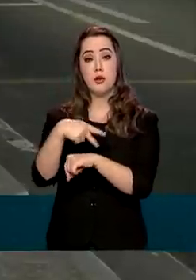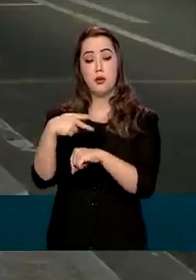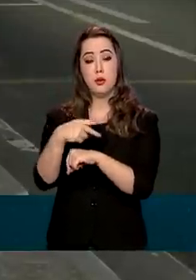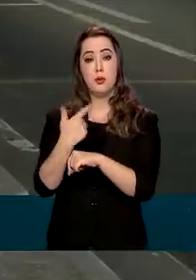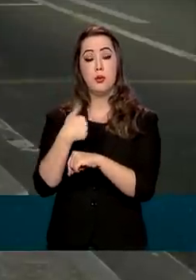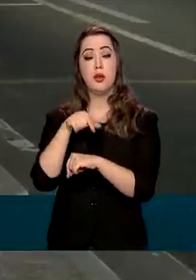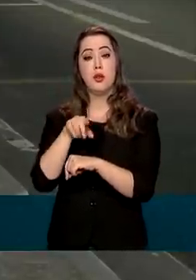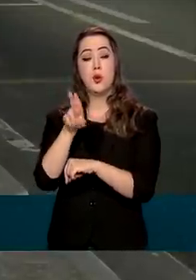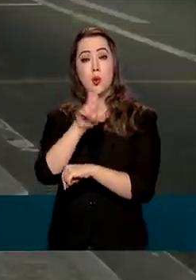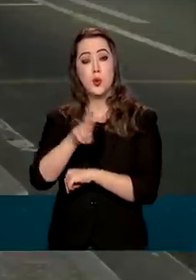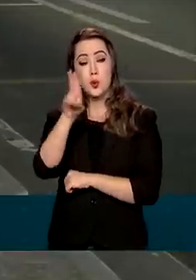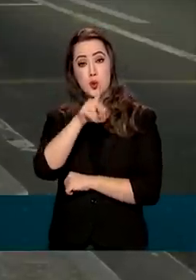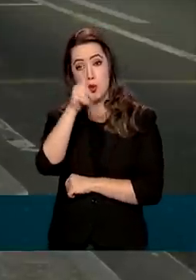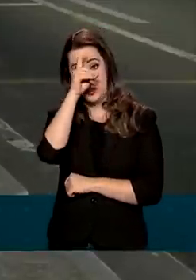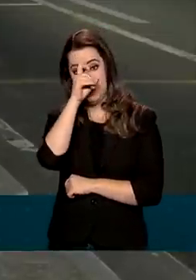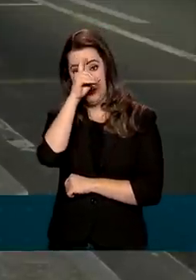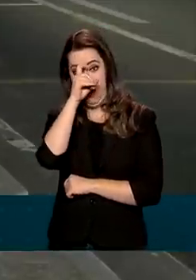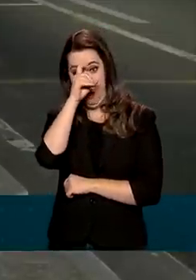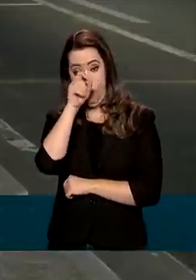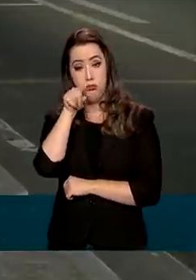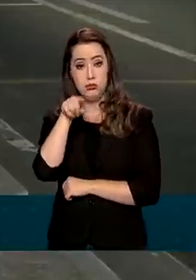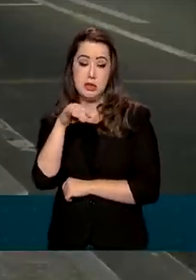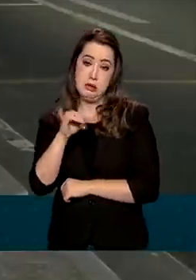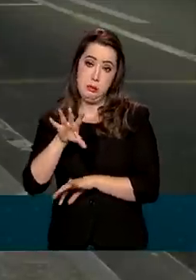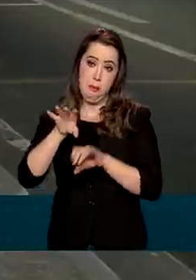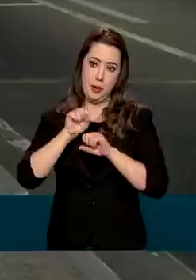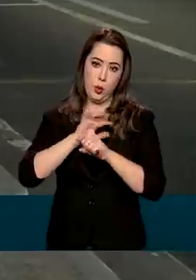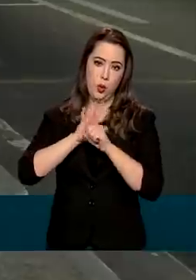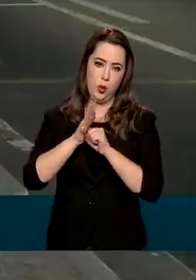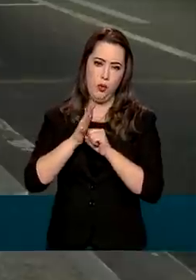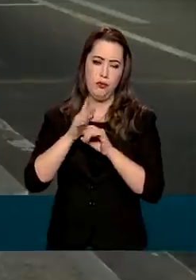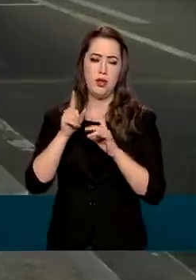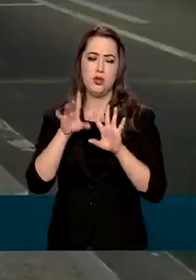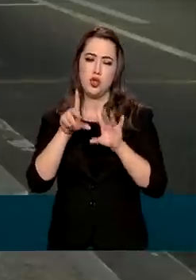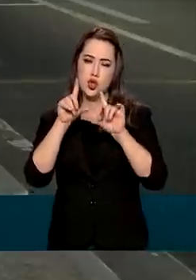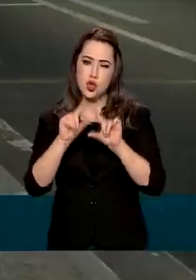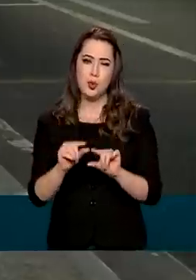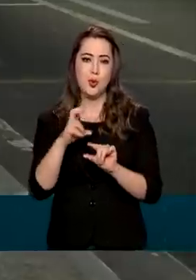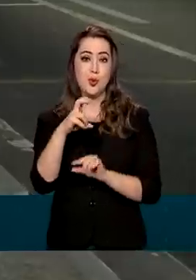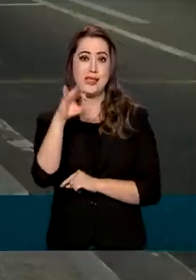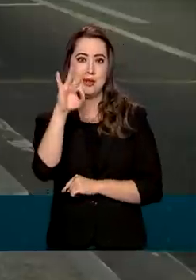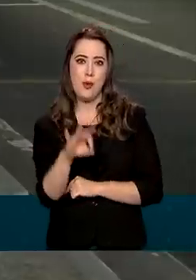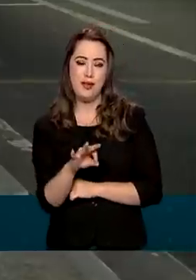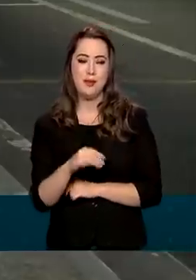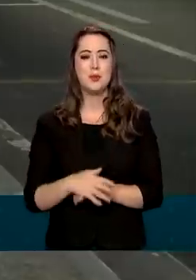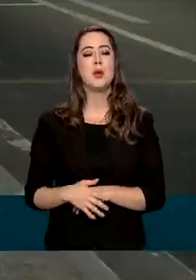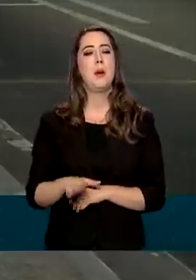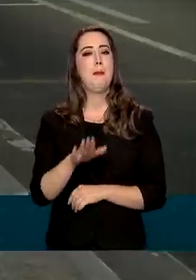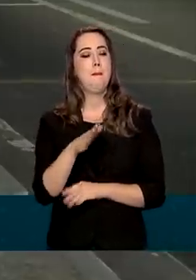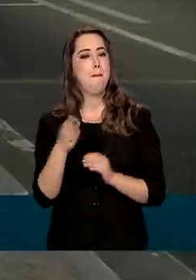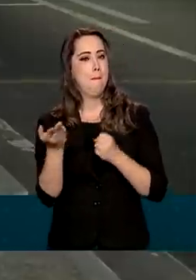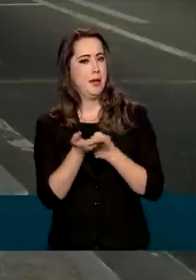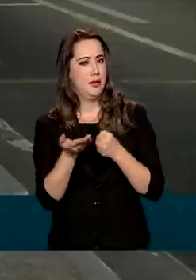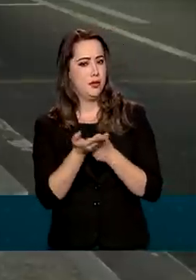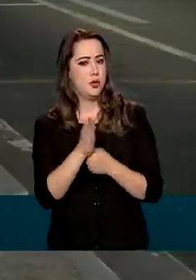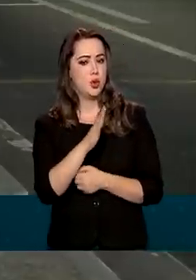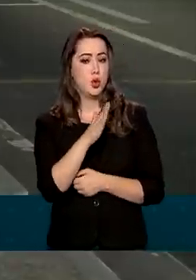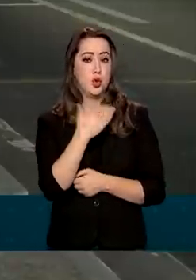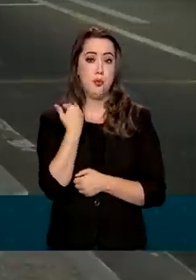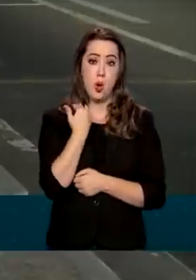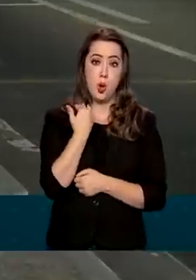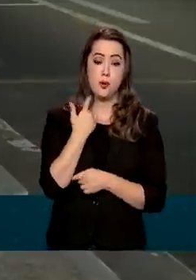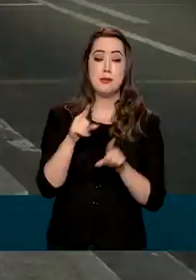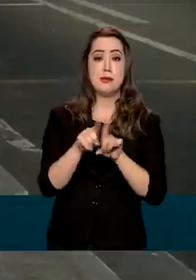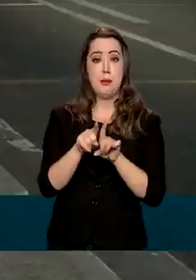a ocupação de leitos de hospitais está abaixo de 50%. E as médias móveis de casos e